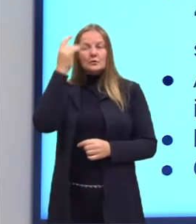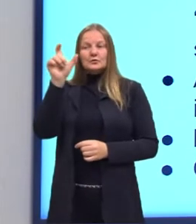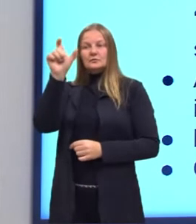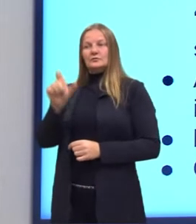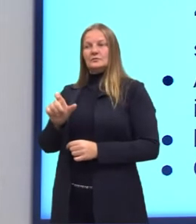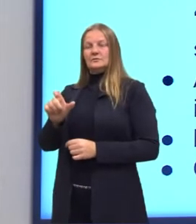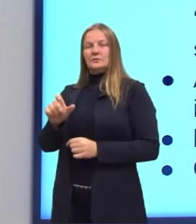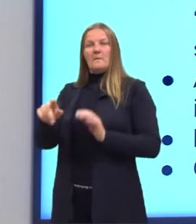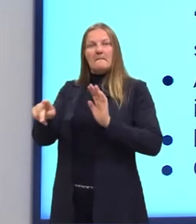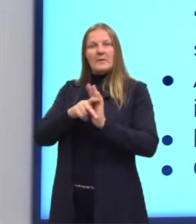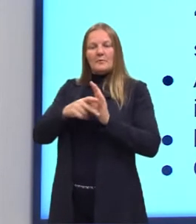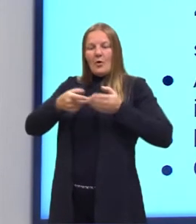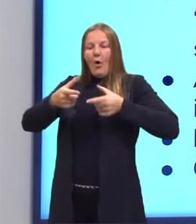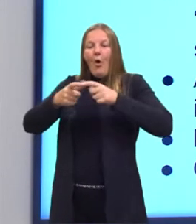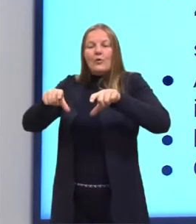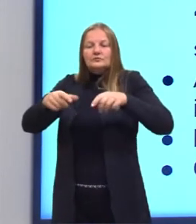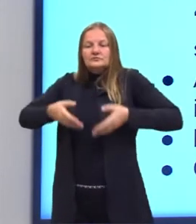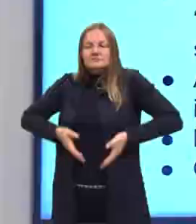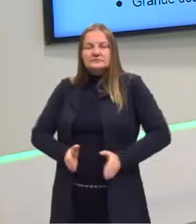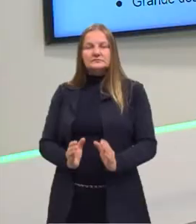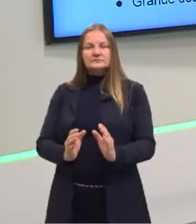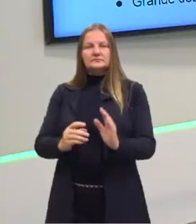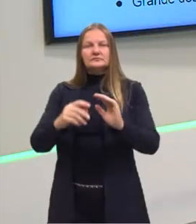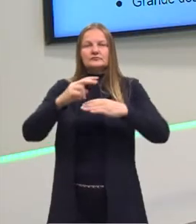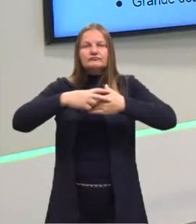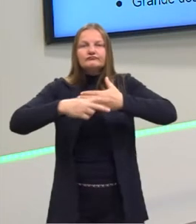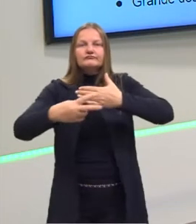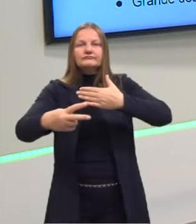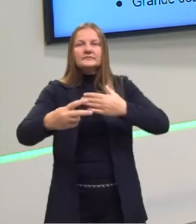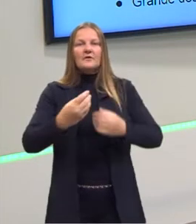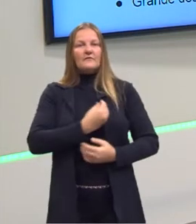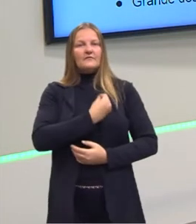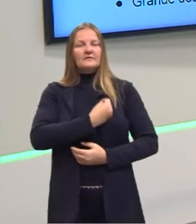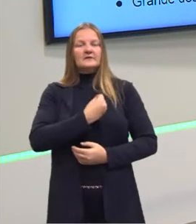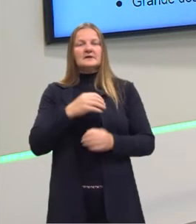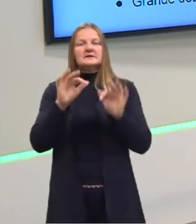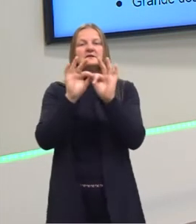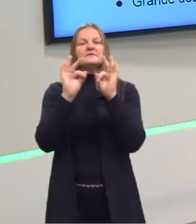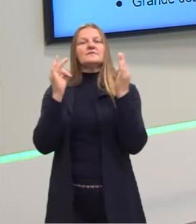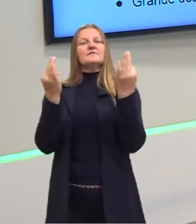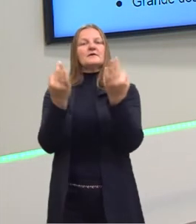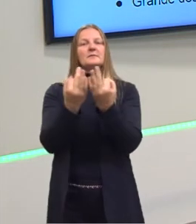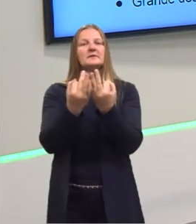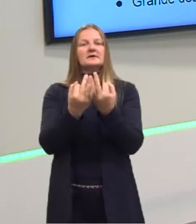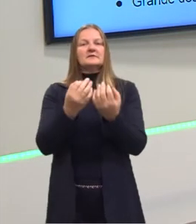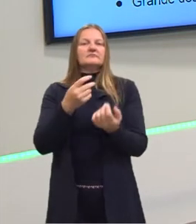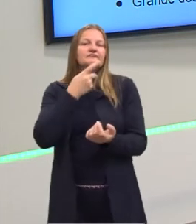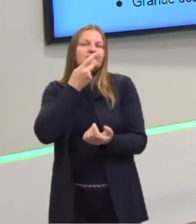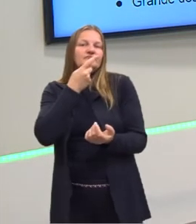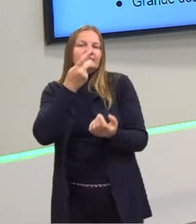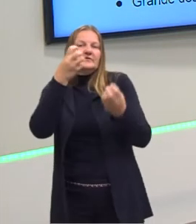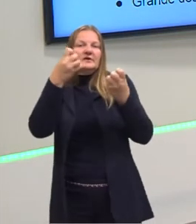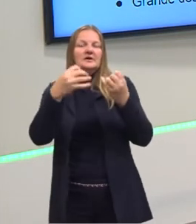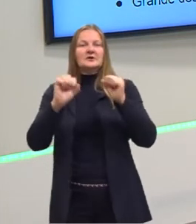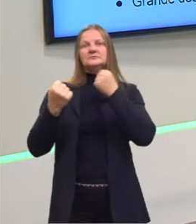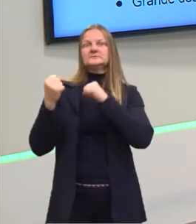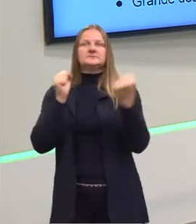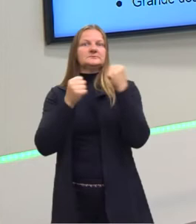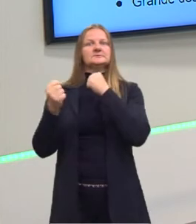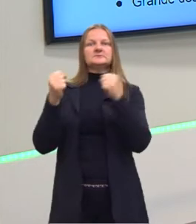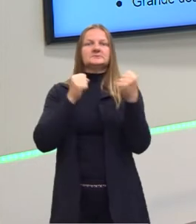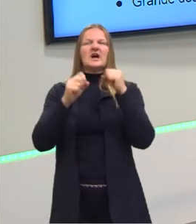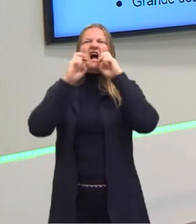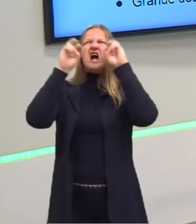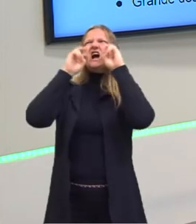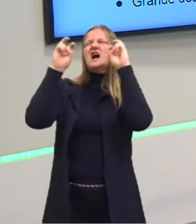vive, nós somos também produto do meio em que vivemos. Se nós vivemos em uma família que é mais agitada, que